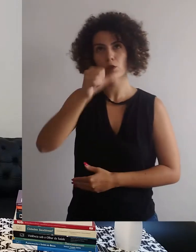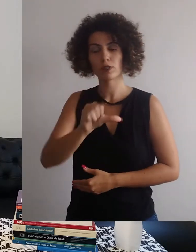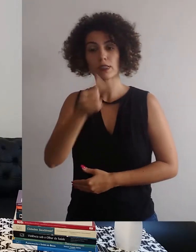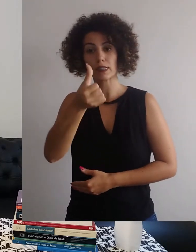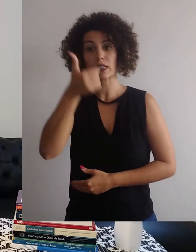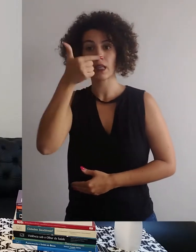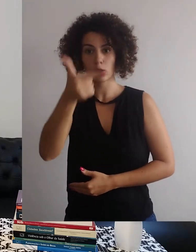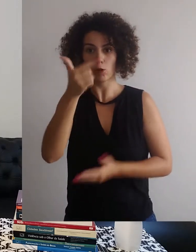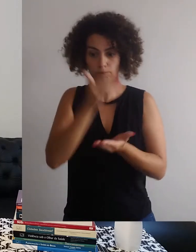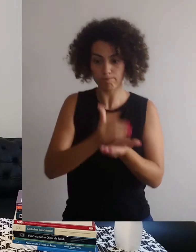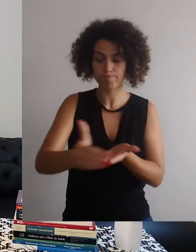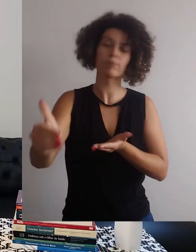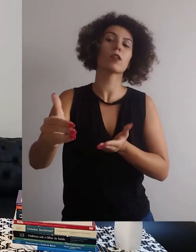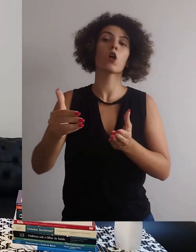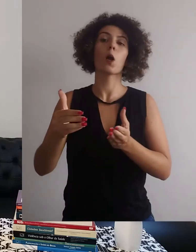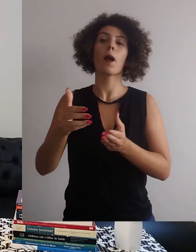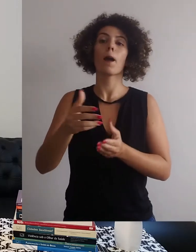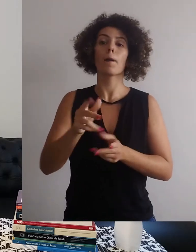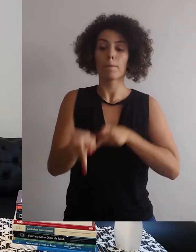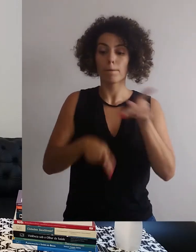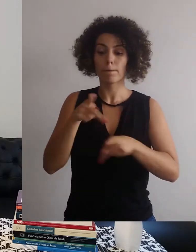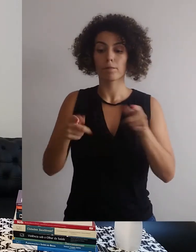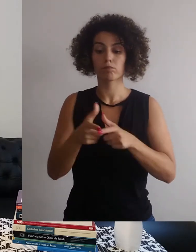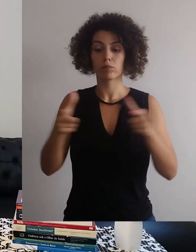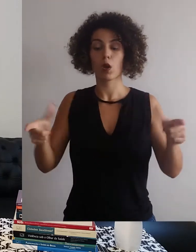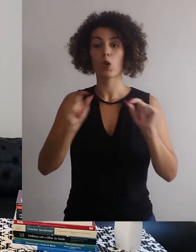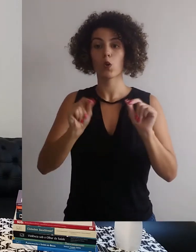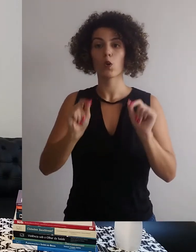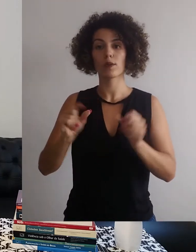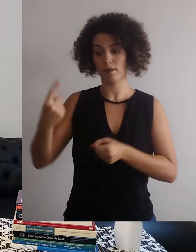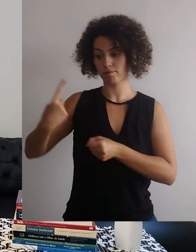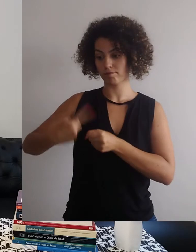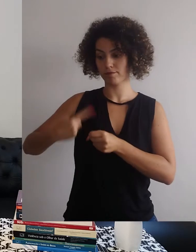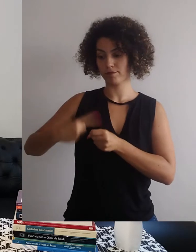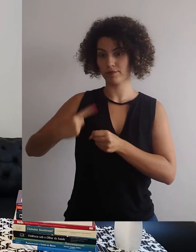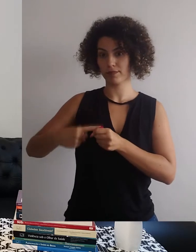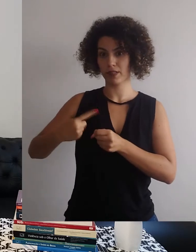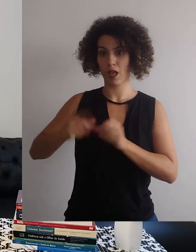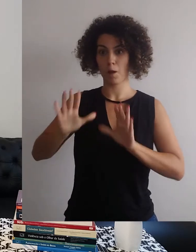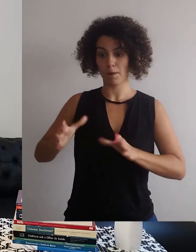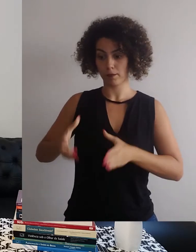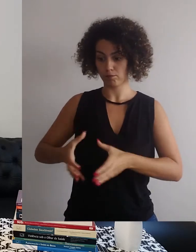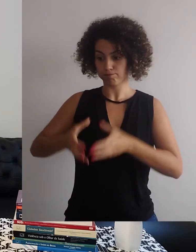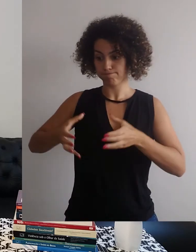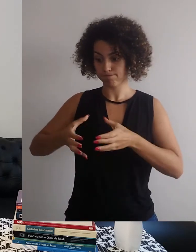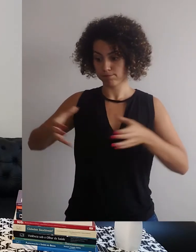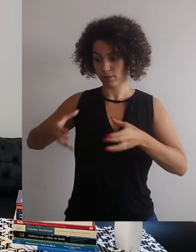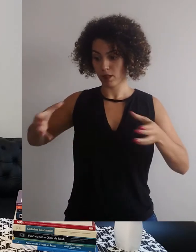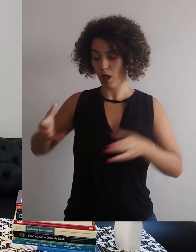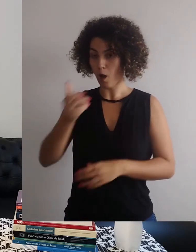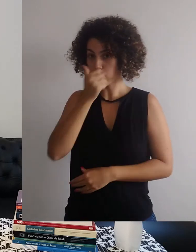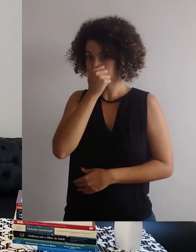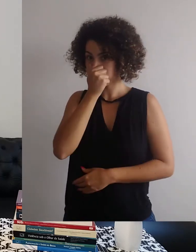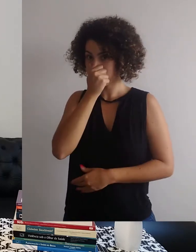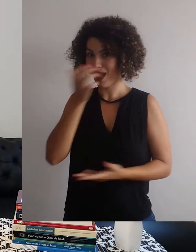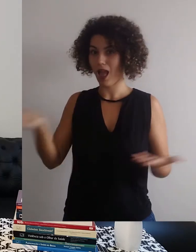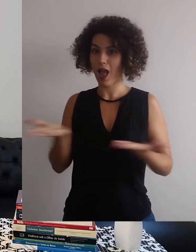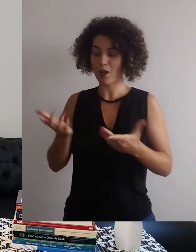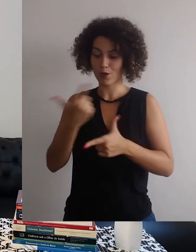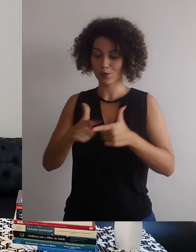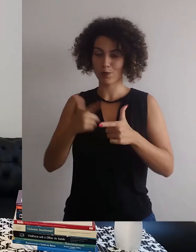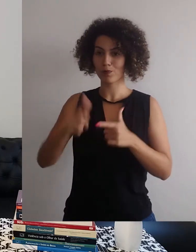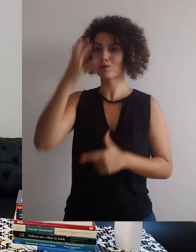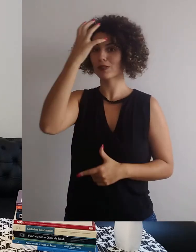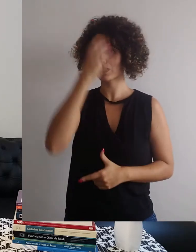1962, a população é majoritariamente urbana e os problemas decorrentes da superlotação das cidades começavam a se